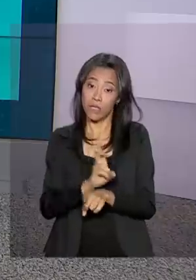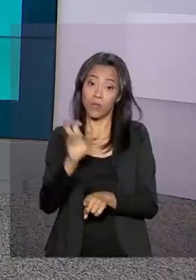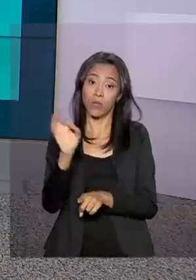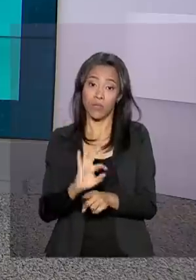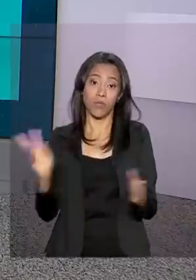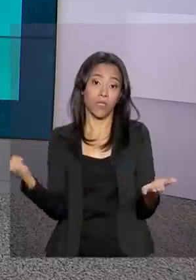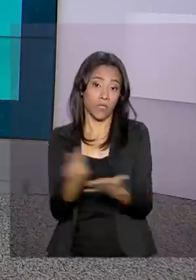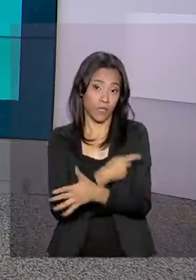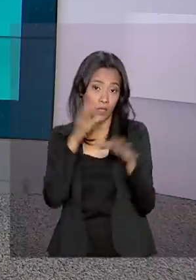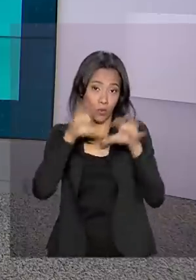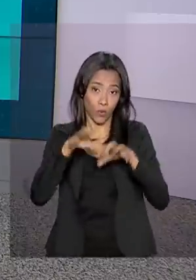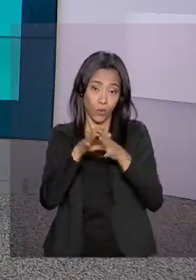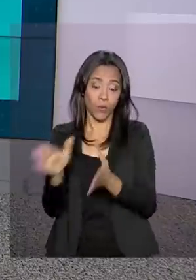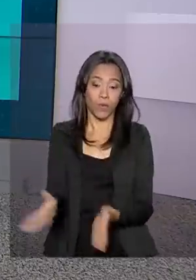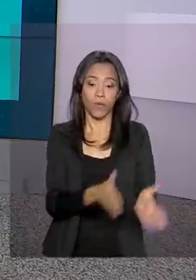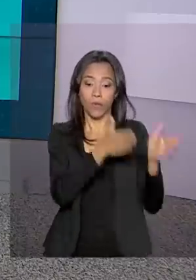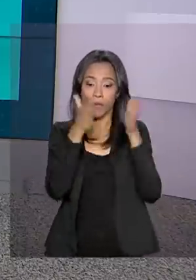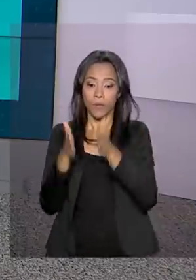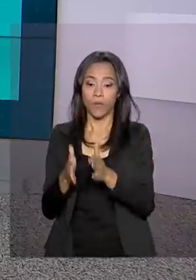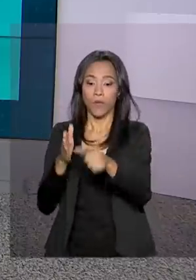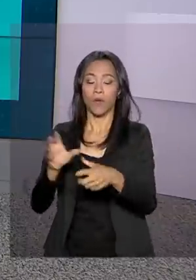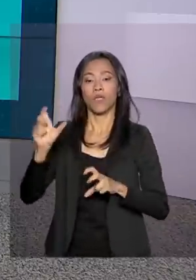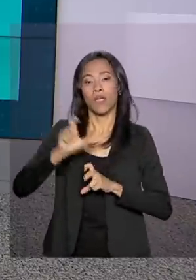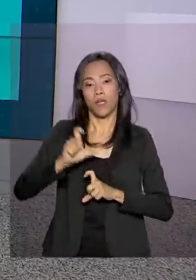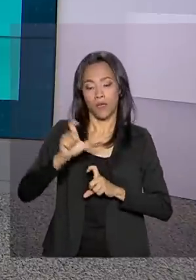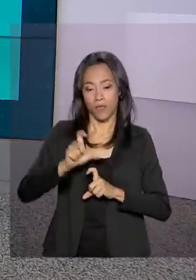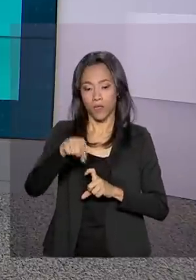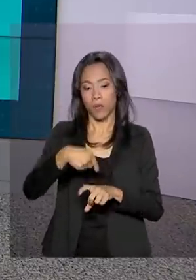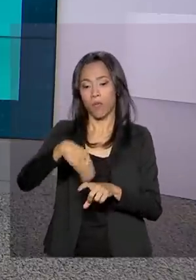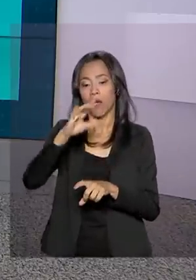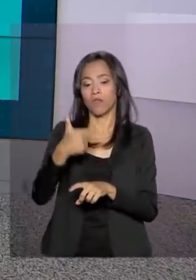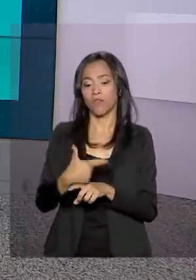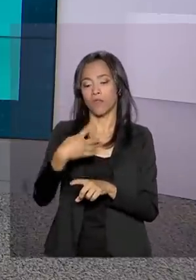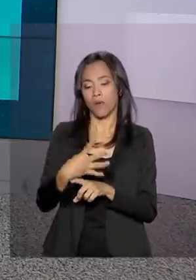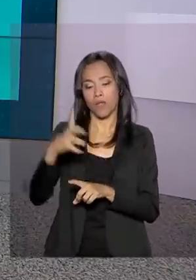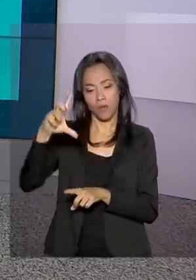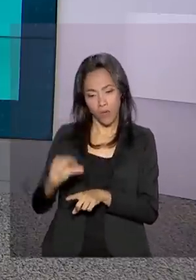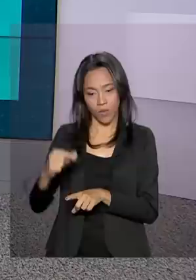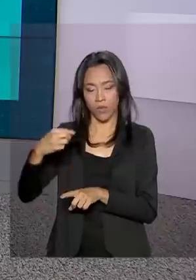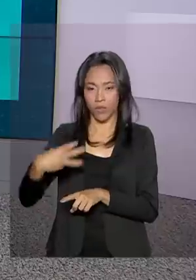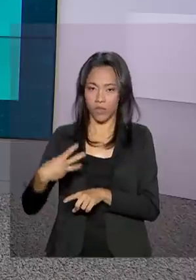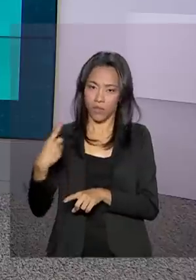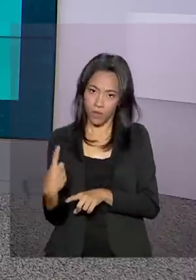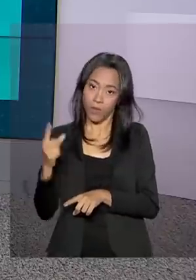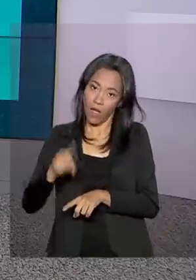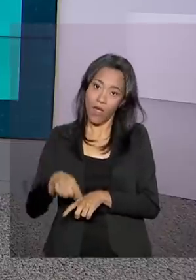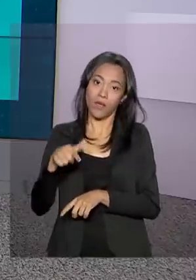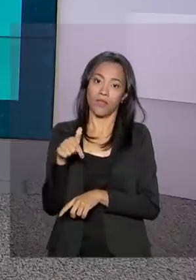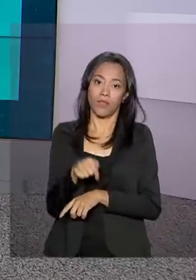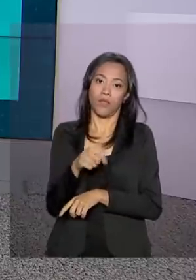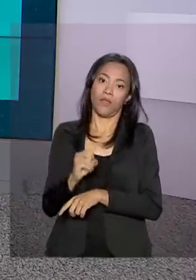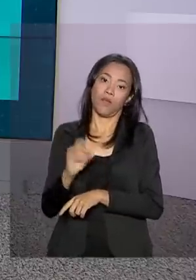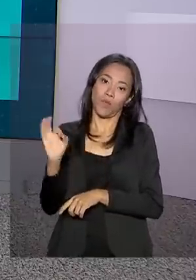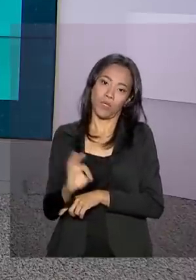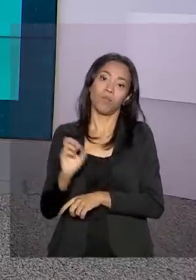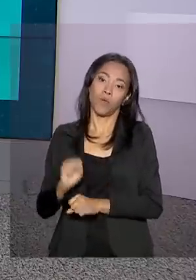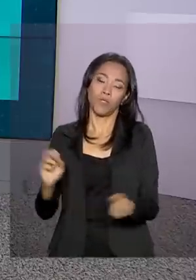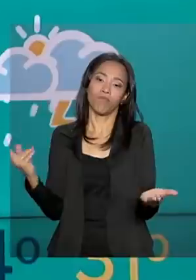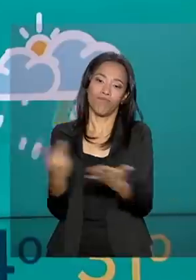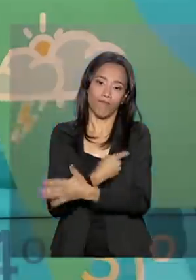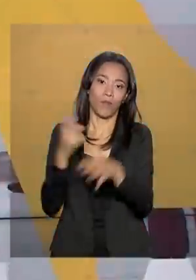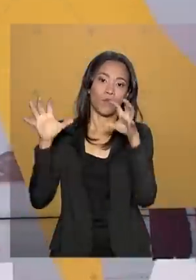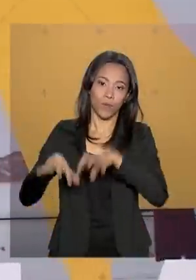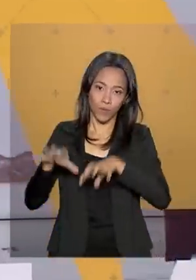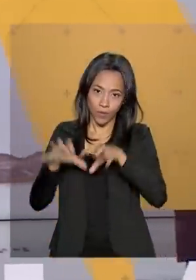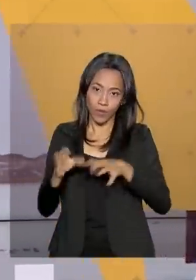chuva. E em Aracaju, mínima de 24, máxima de 31 graus e 70% de possibilidade de chuva.